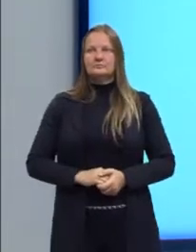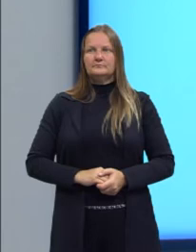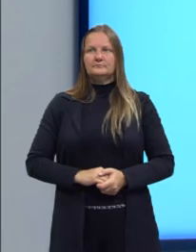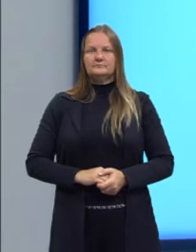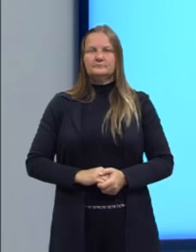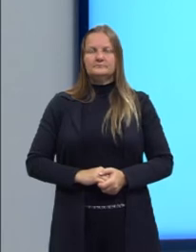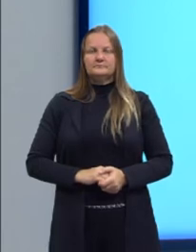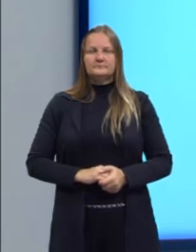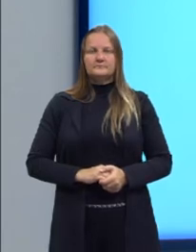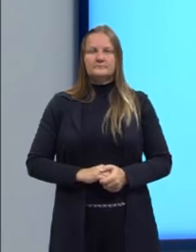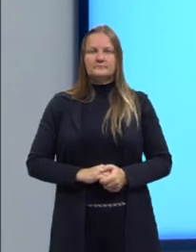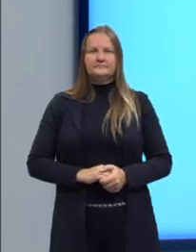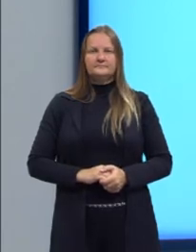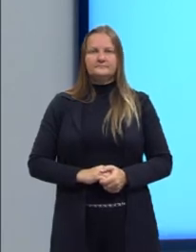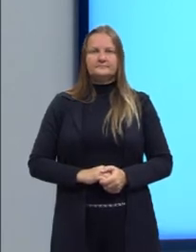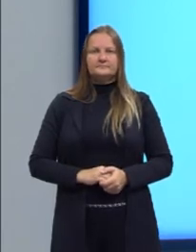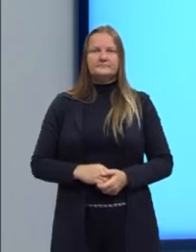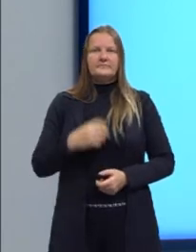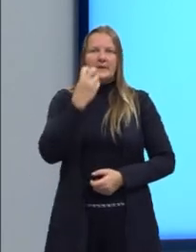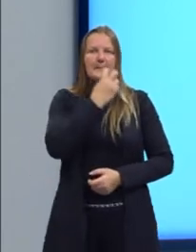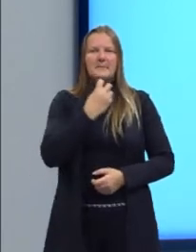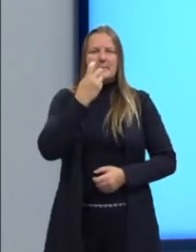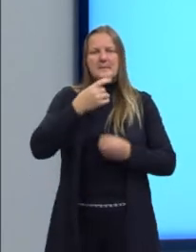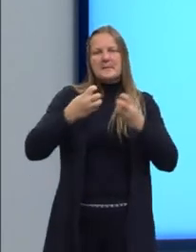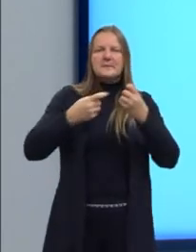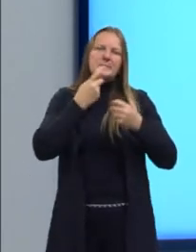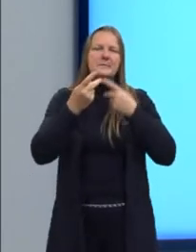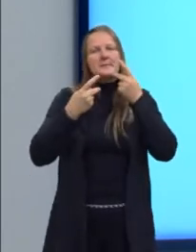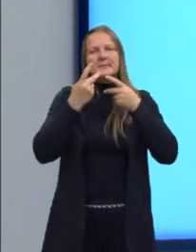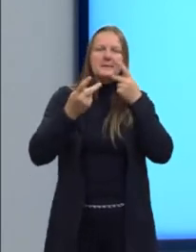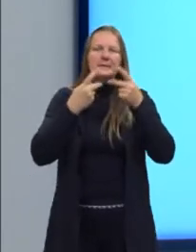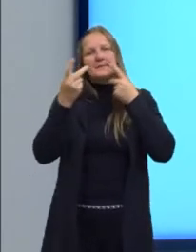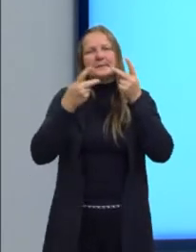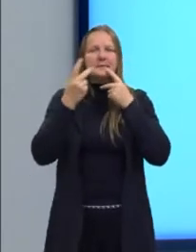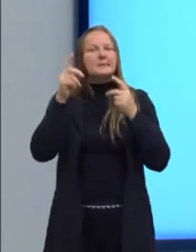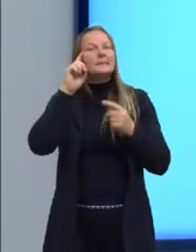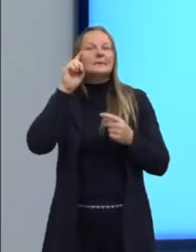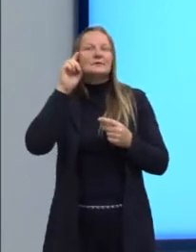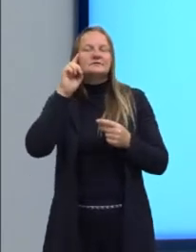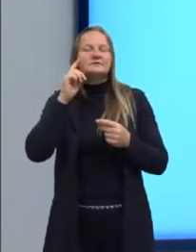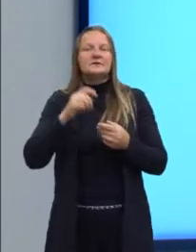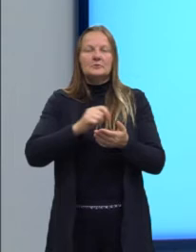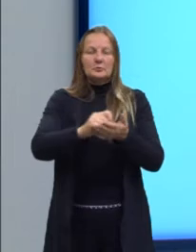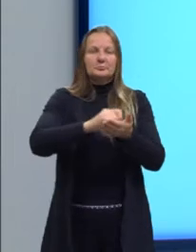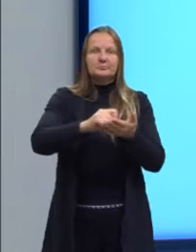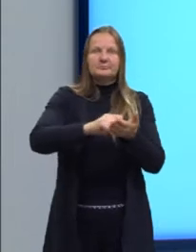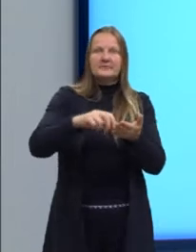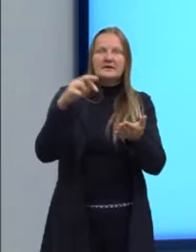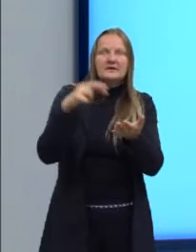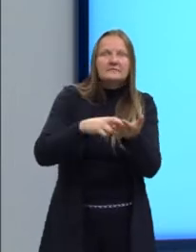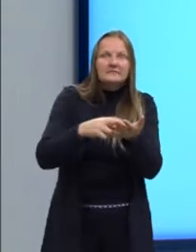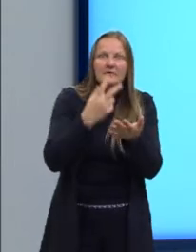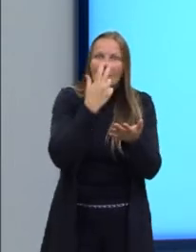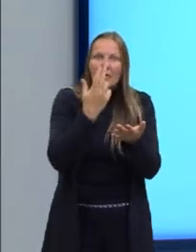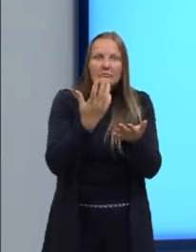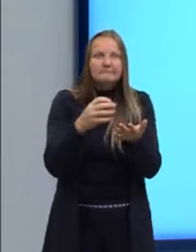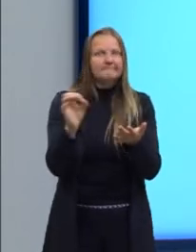da oralidade, do cotidiano. Então, como é o meu hábito de comunicar cotidiano?